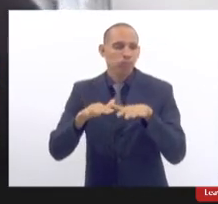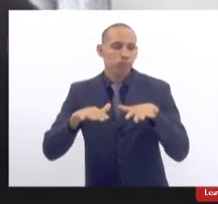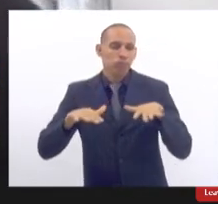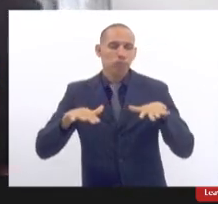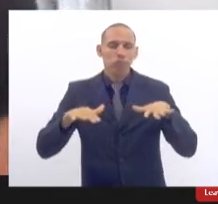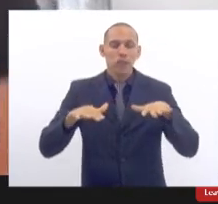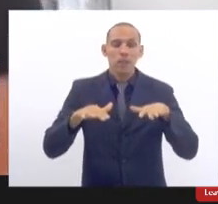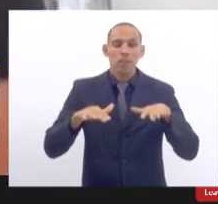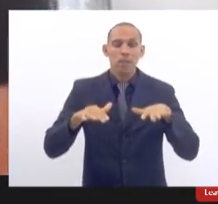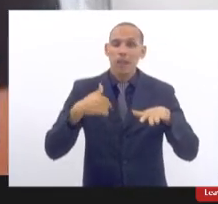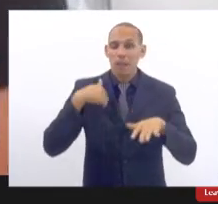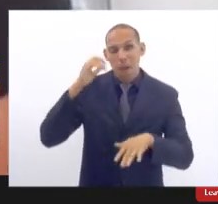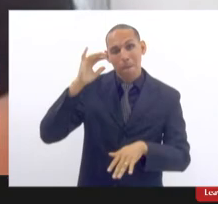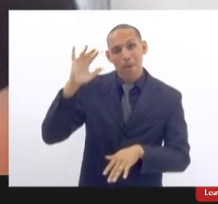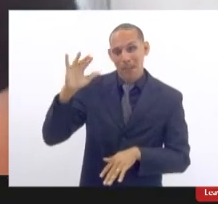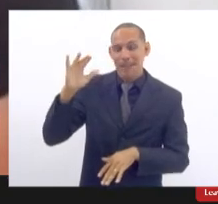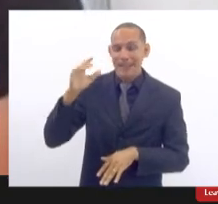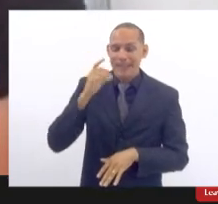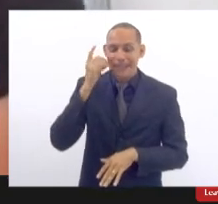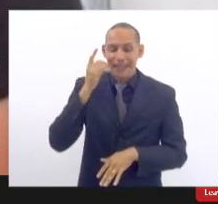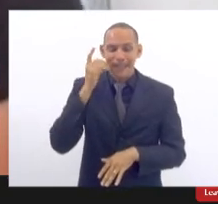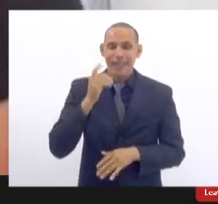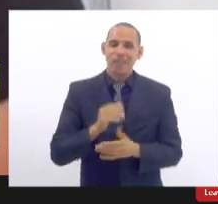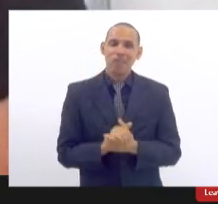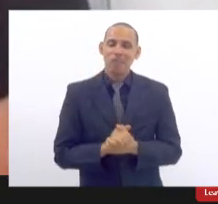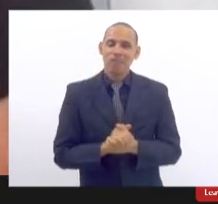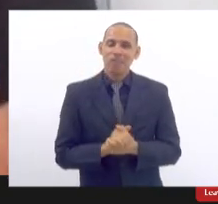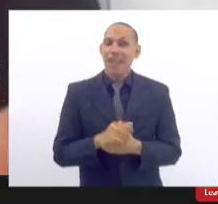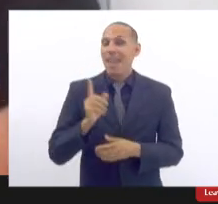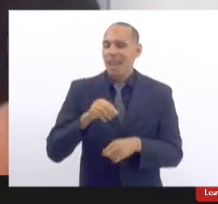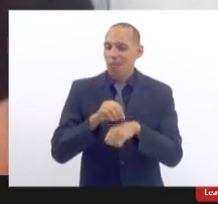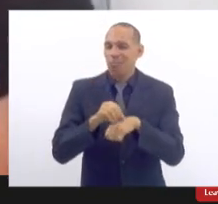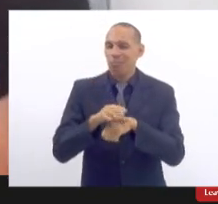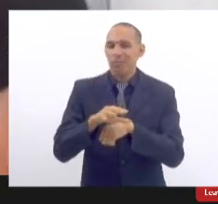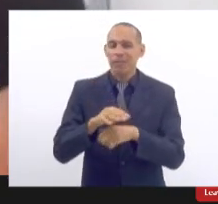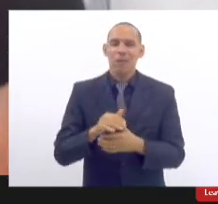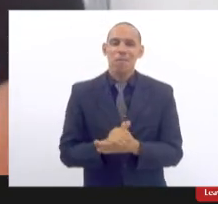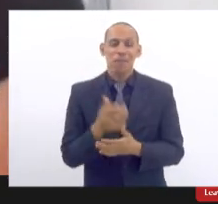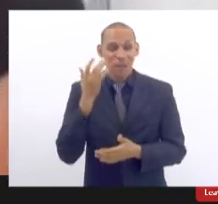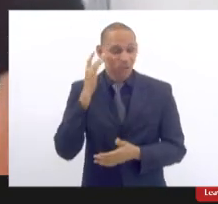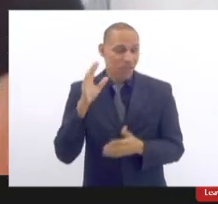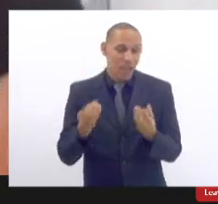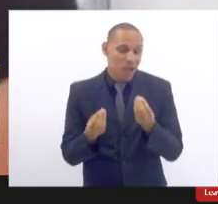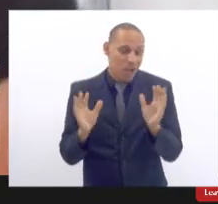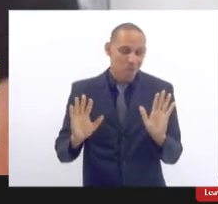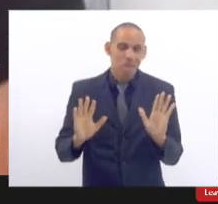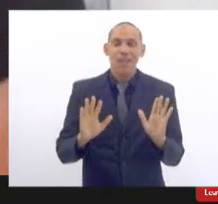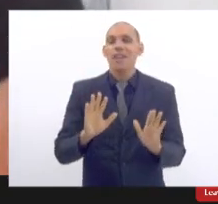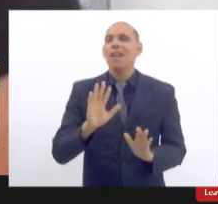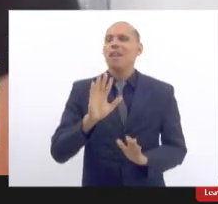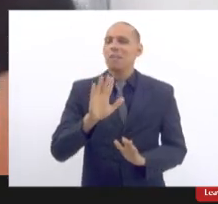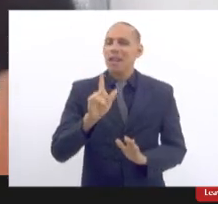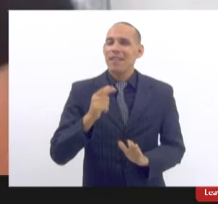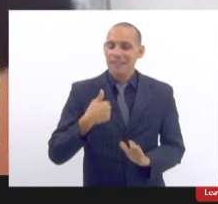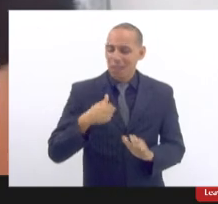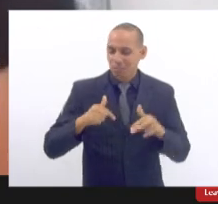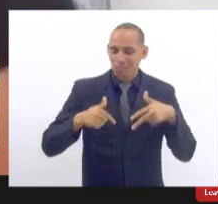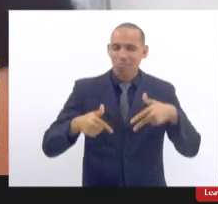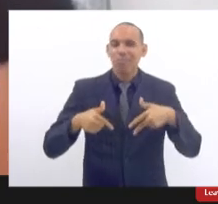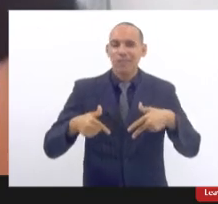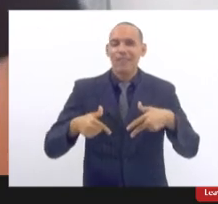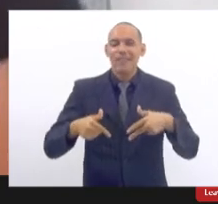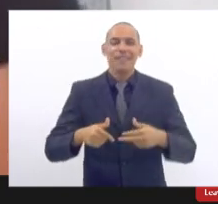eu penso sabe deputado eu acho até que fica aqui como sugestão não sei como mas como ativista que eu sou